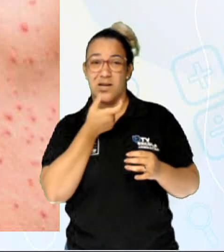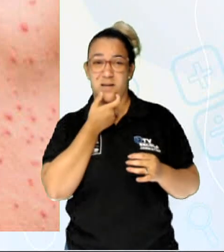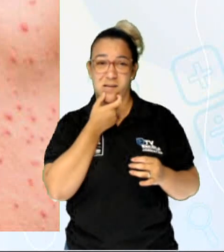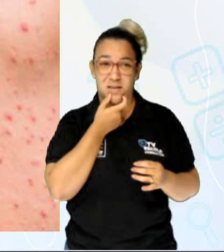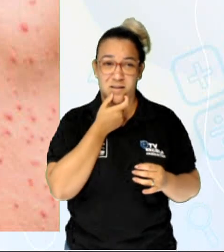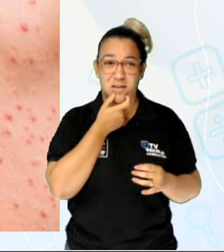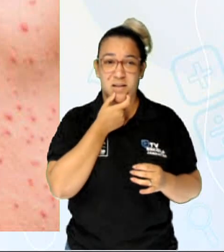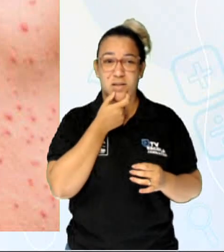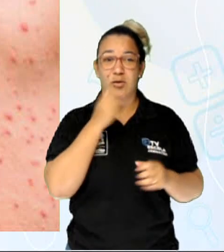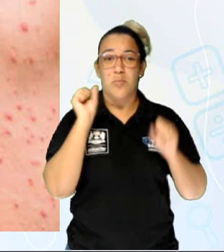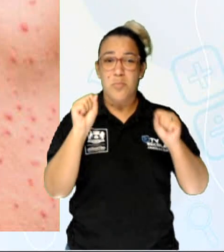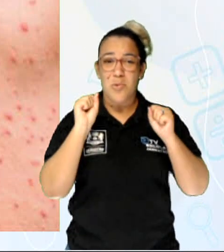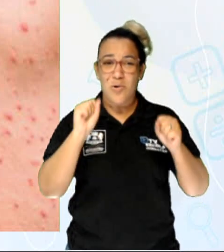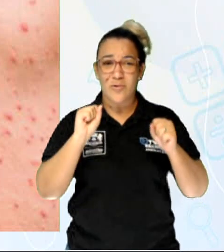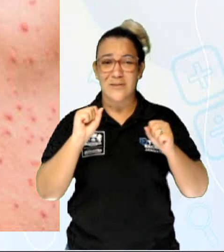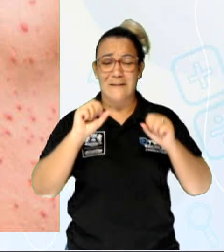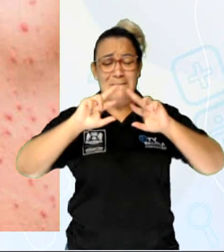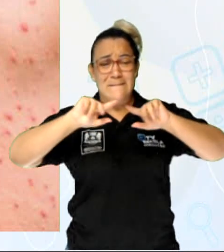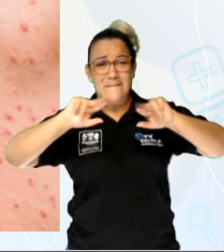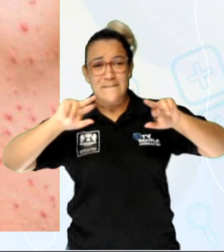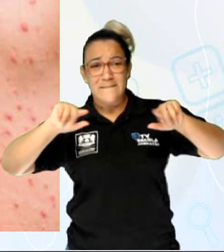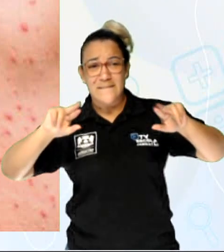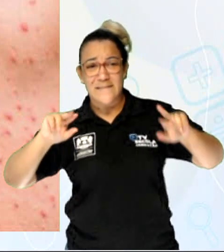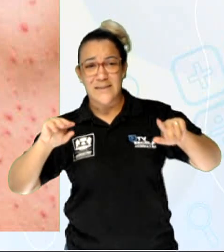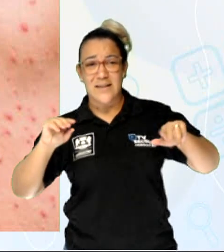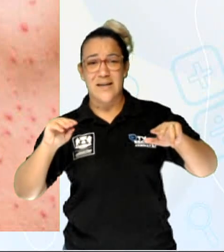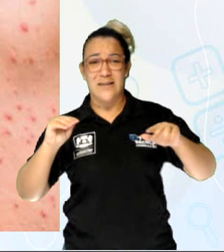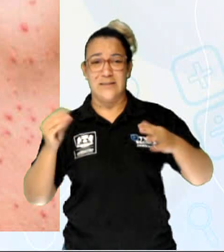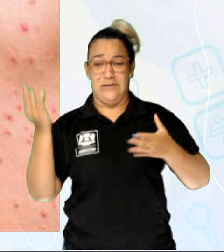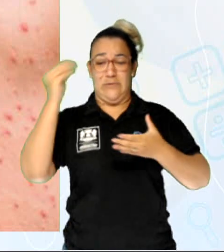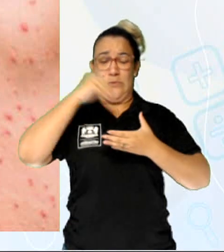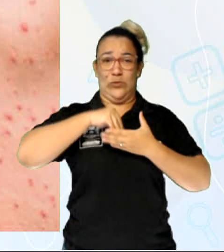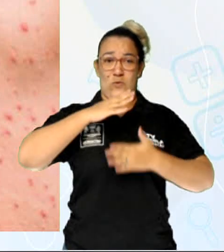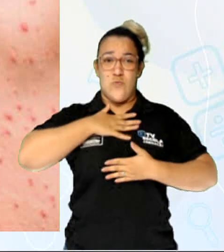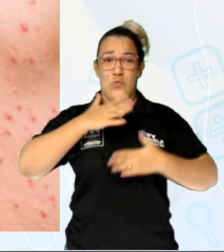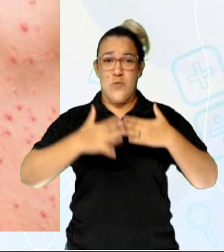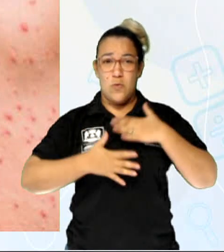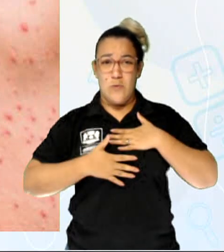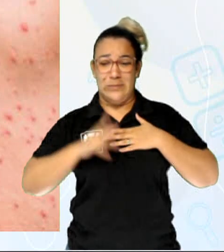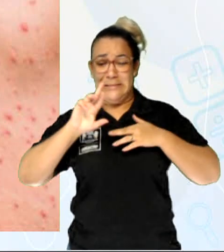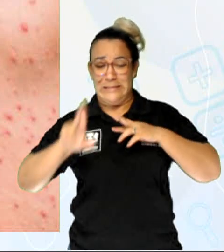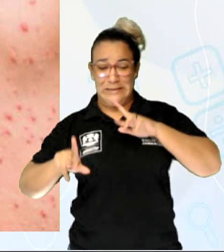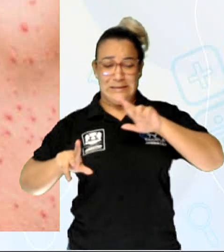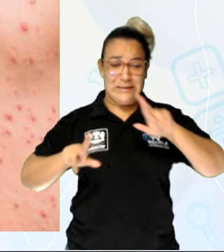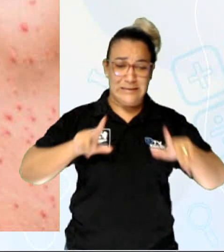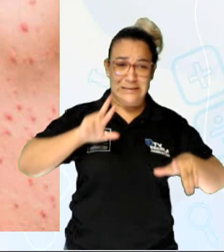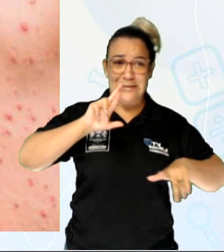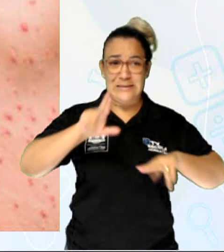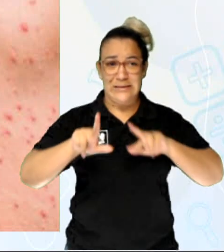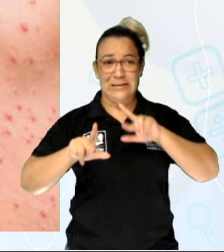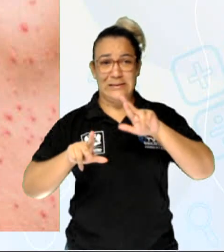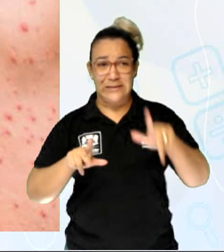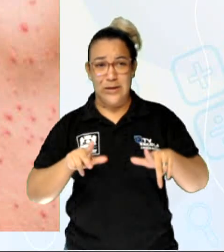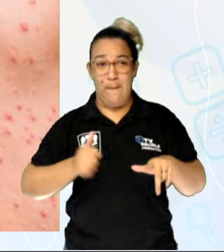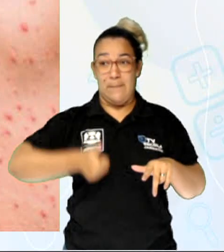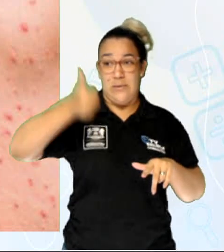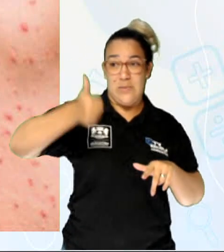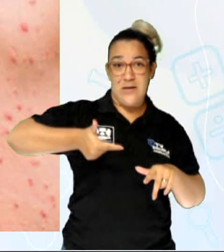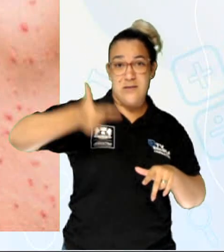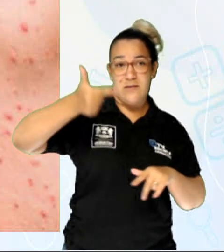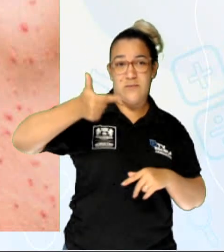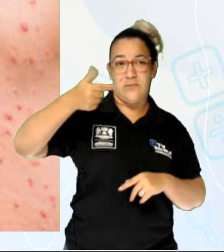Pode apresentar várias manifestações clínicas e diferentes estágios, que é a sífilis primária,